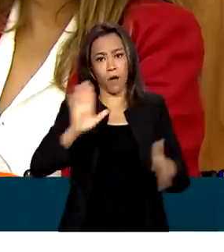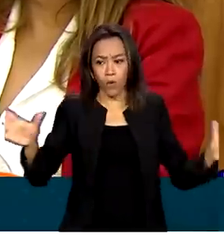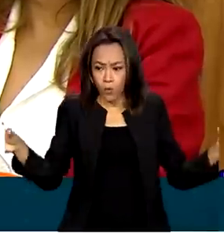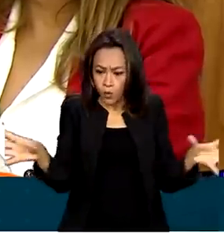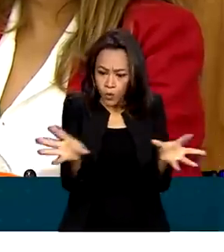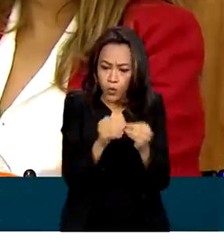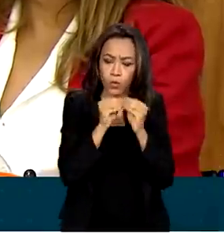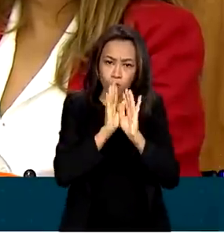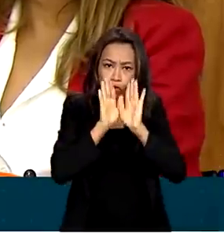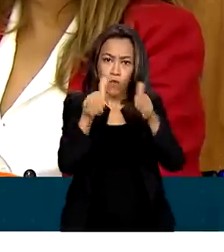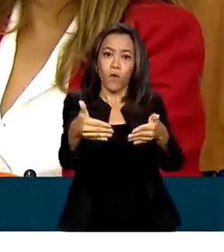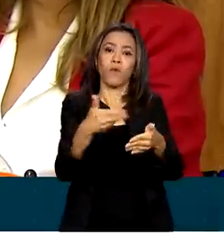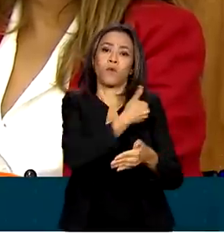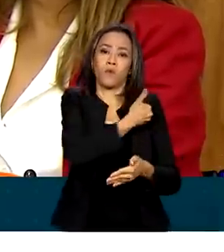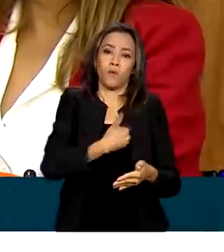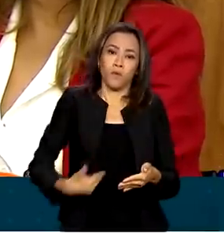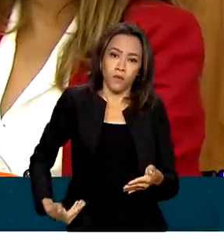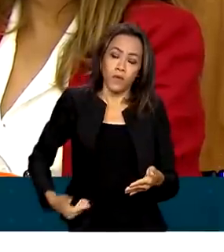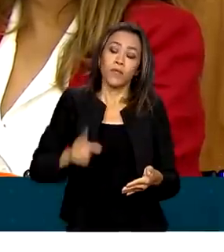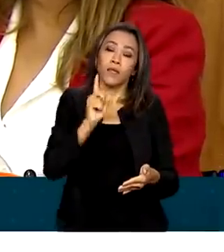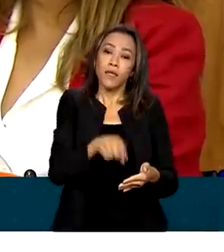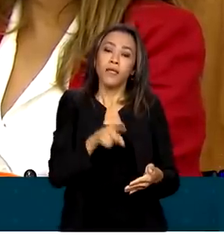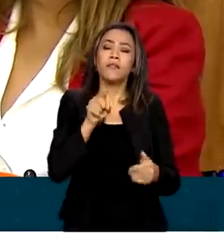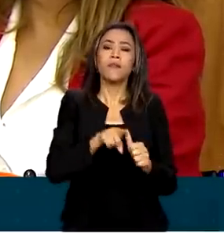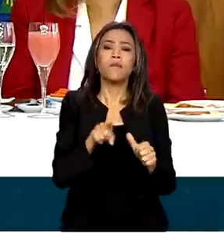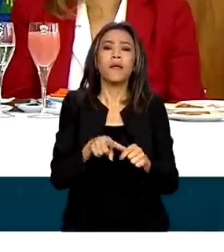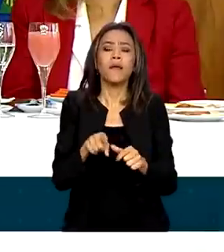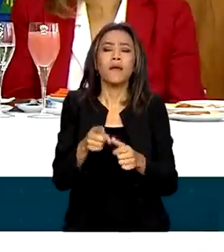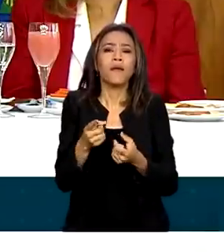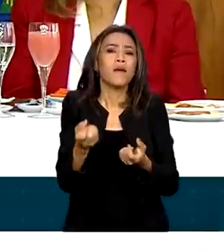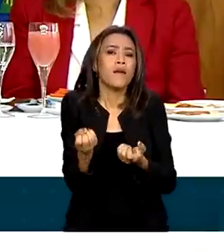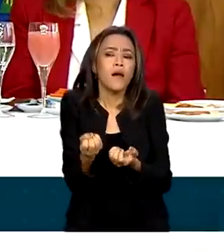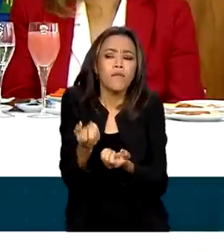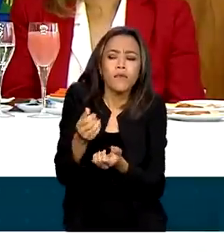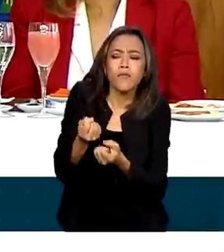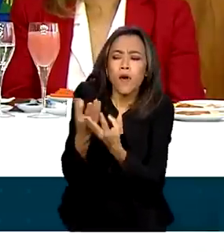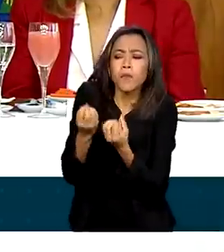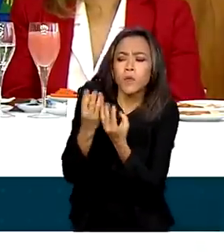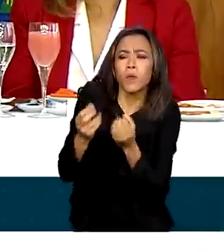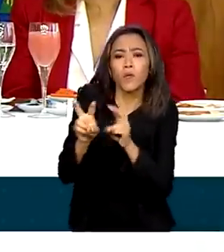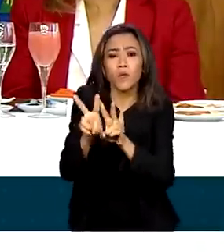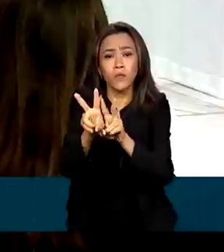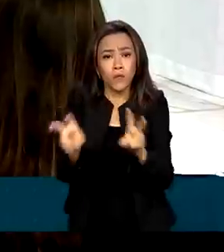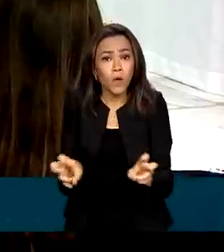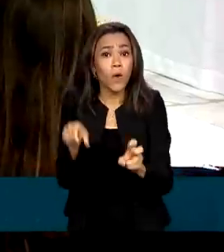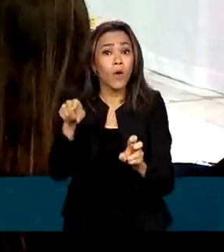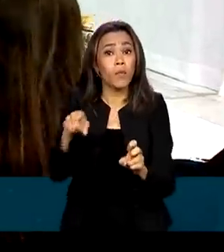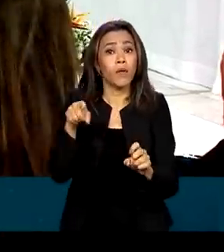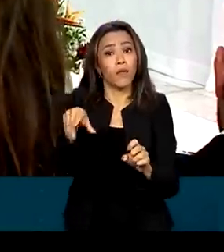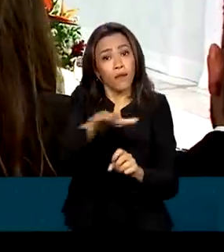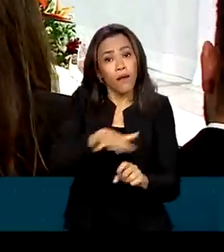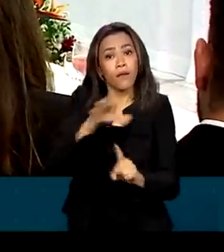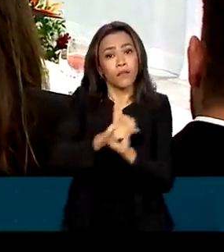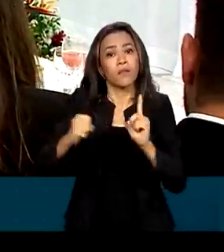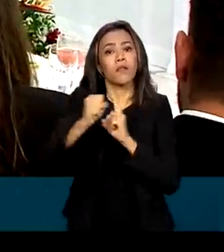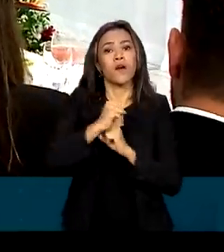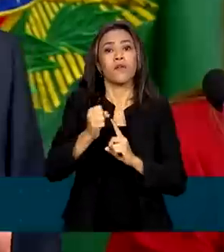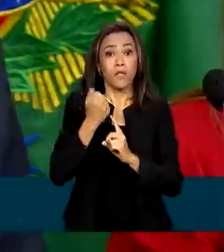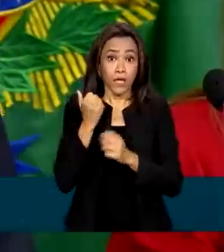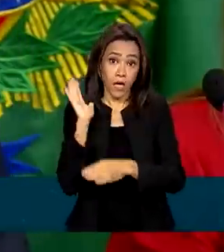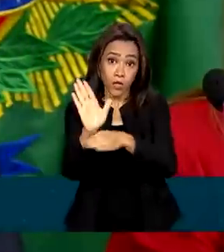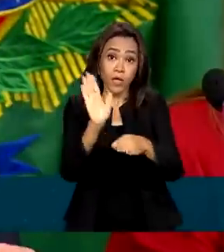aprimorar o banco de dados dos programas sociais para que os benefícios cheguem a quem realmente precisa.